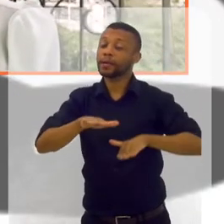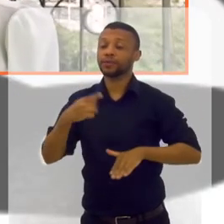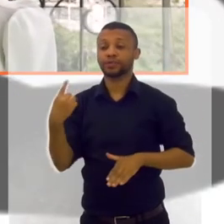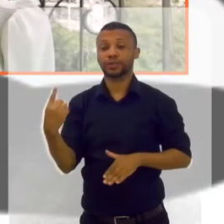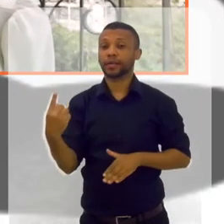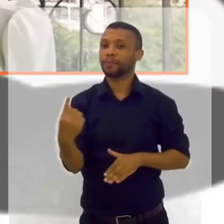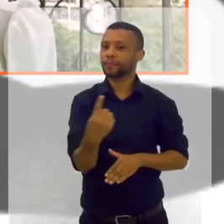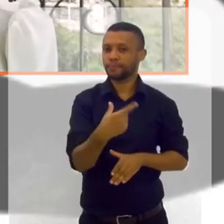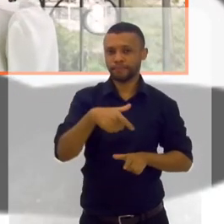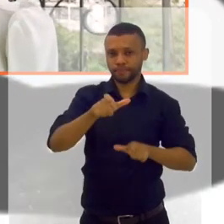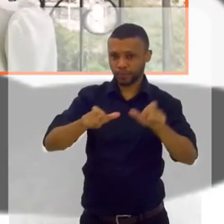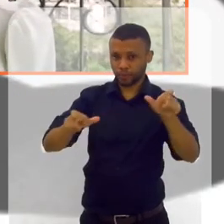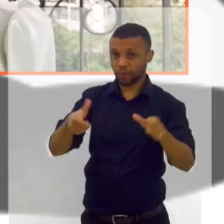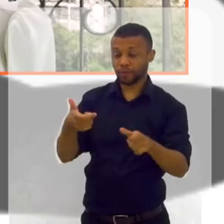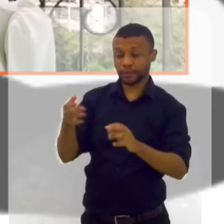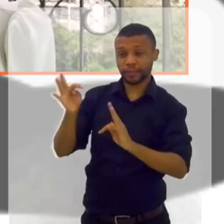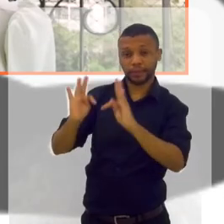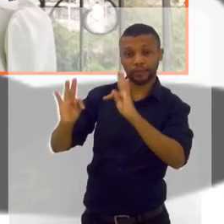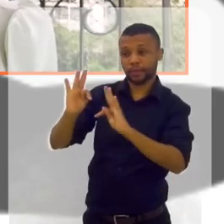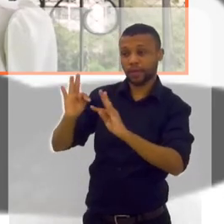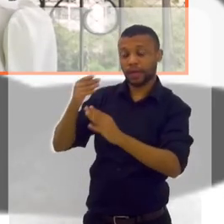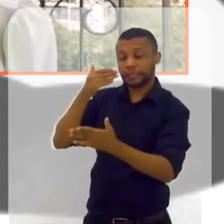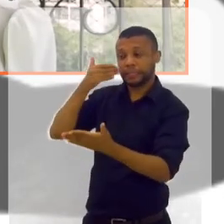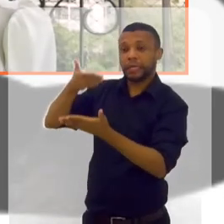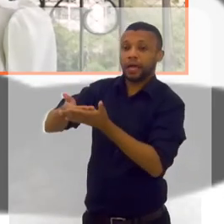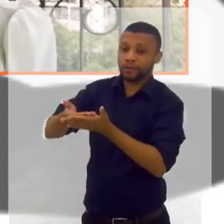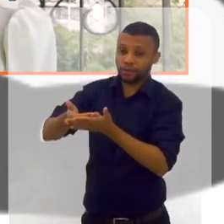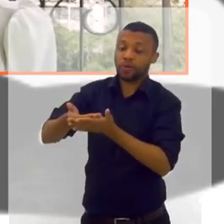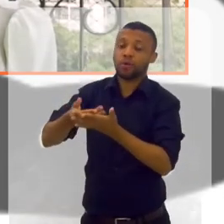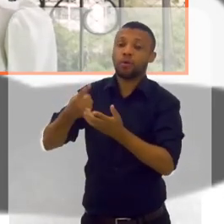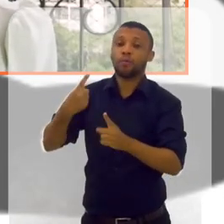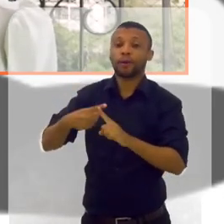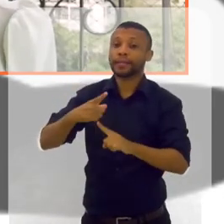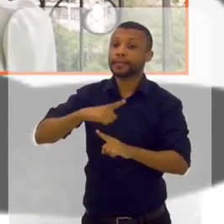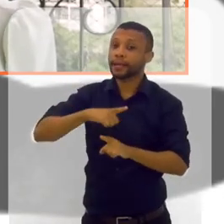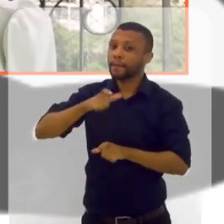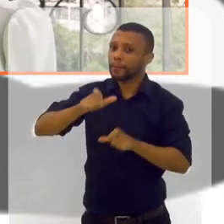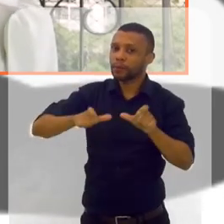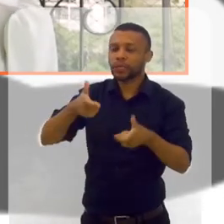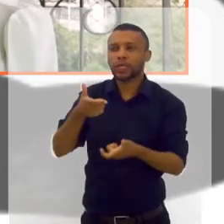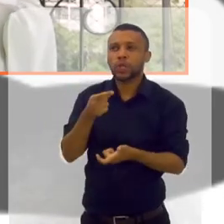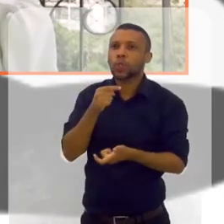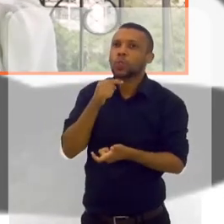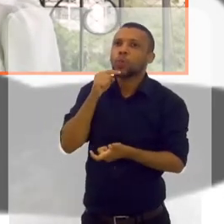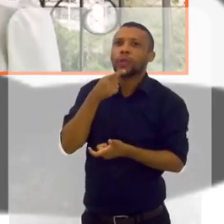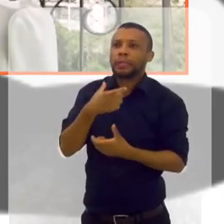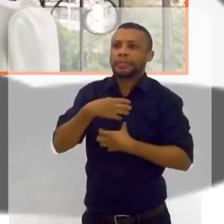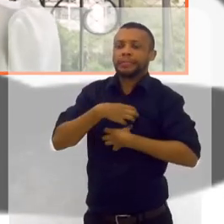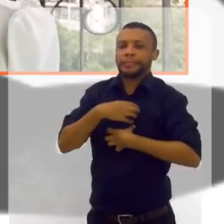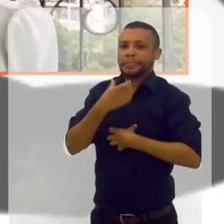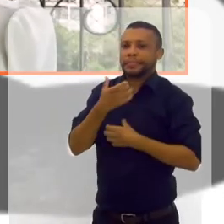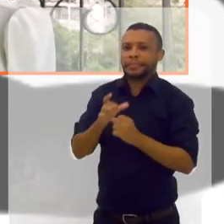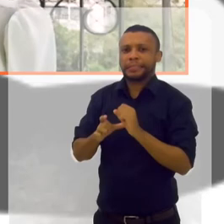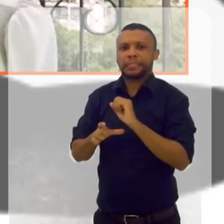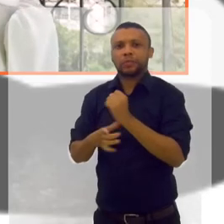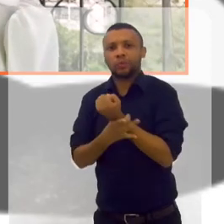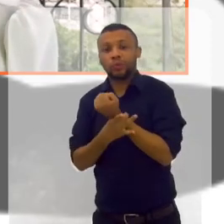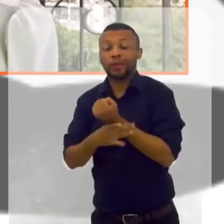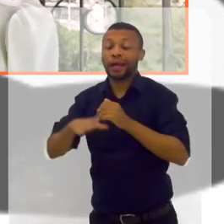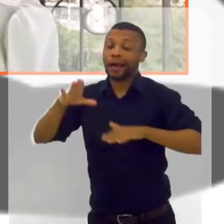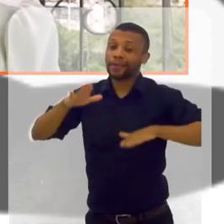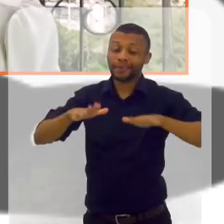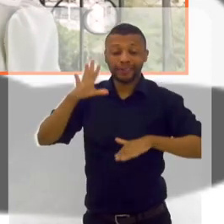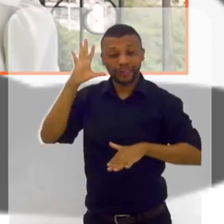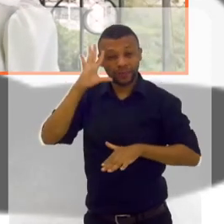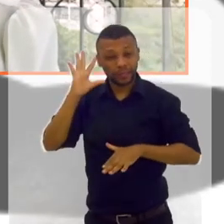não faço a etnoterapia direto, porque tem, o que eu te falei, tem pessoas que realmente não estão no momento, ou tem muito medo, ou tem muito receio, ou não